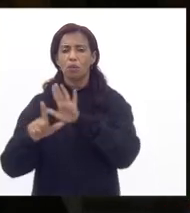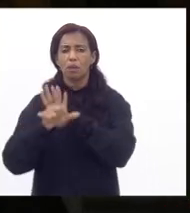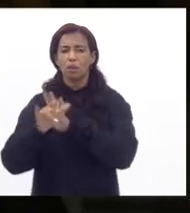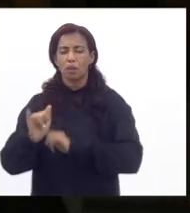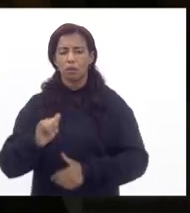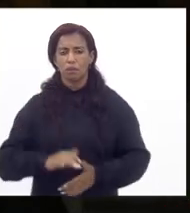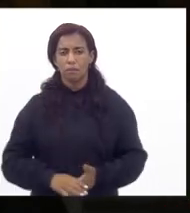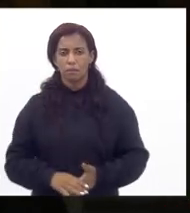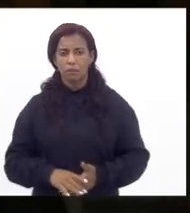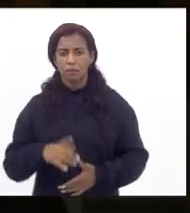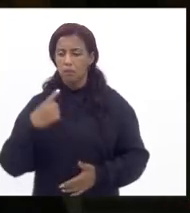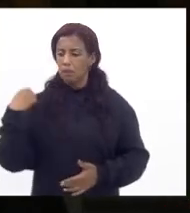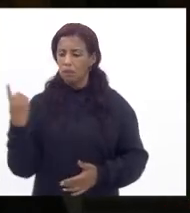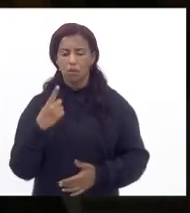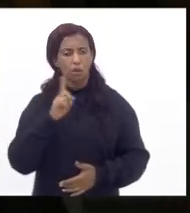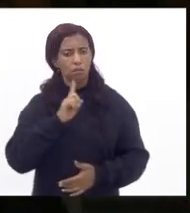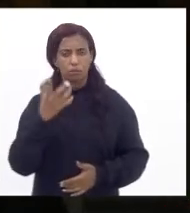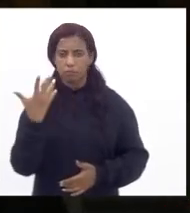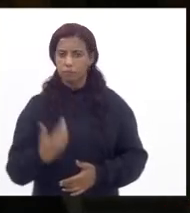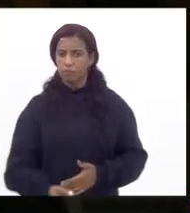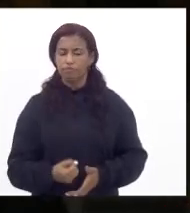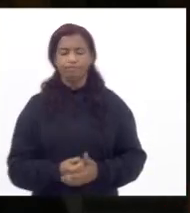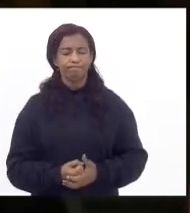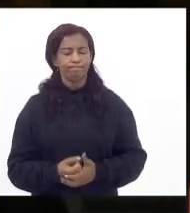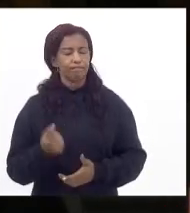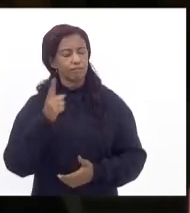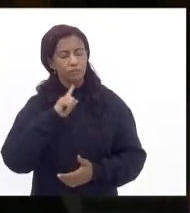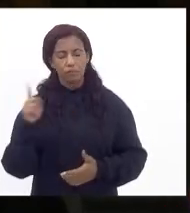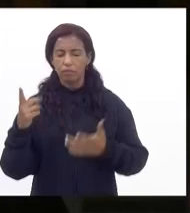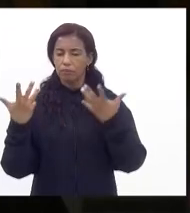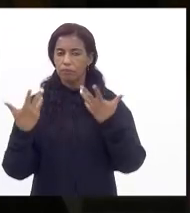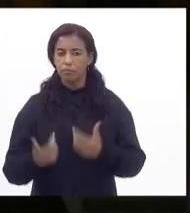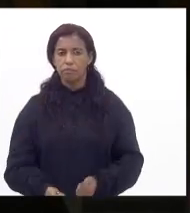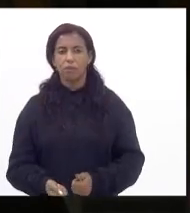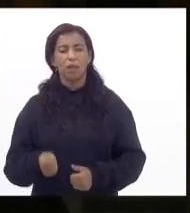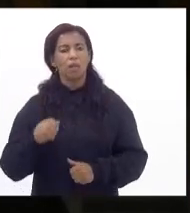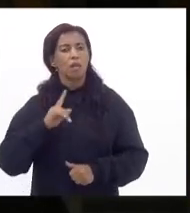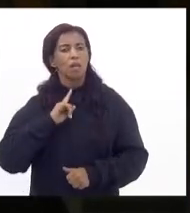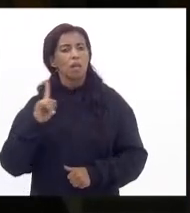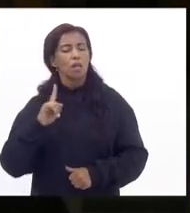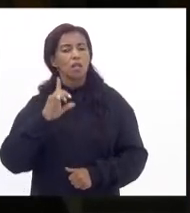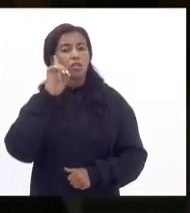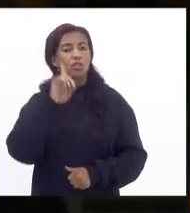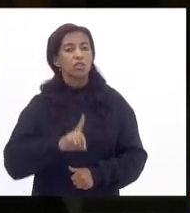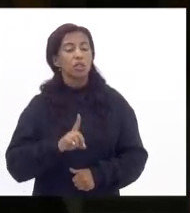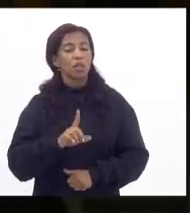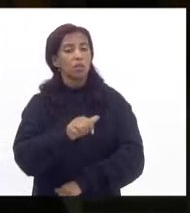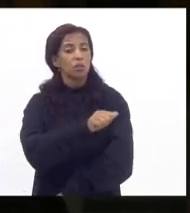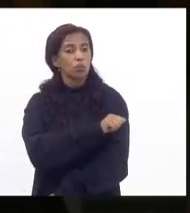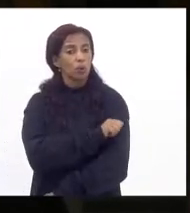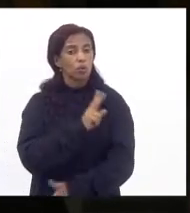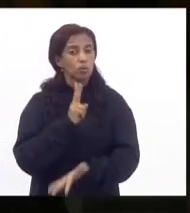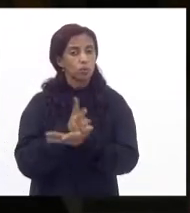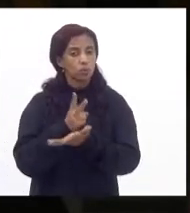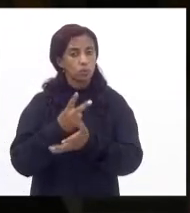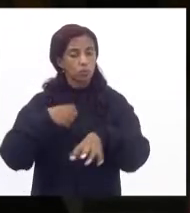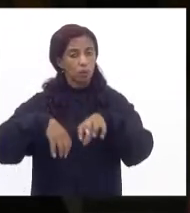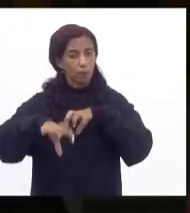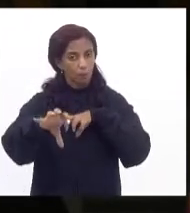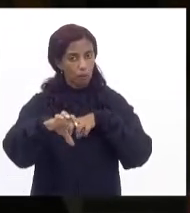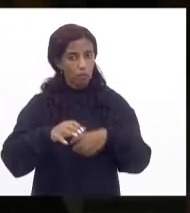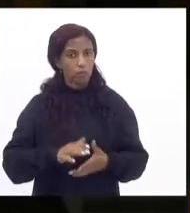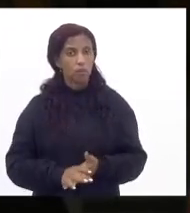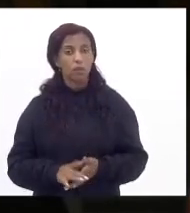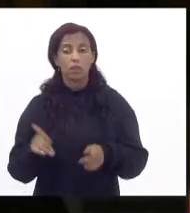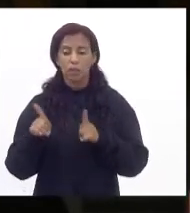e a gente não vai aceitar a gente não vai aceitar nem que se contraria o direito do estudante de permanecer no ensino remoto